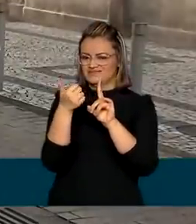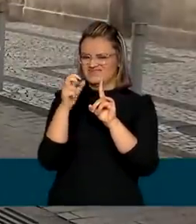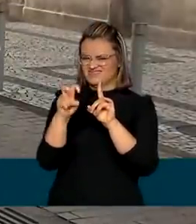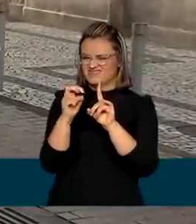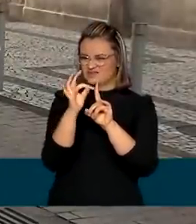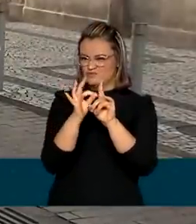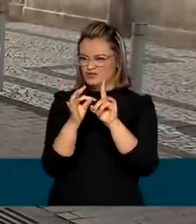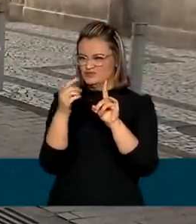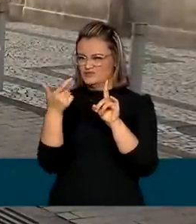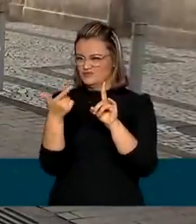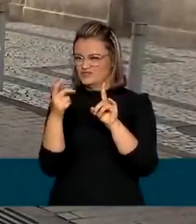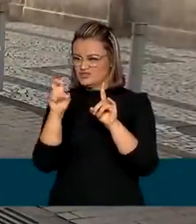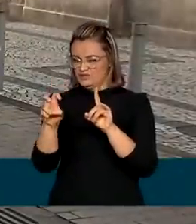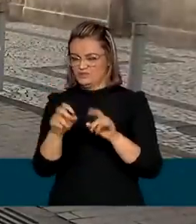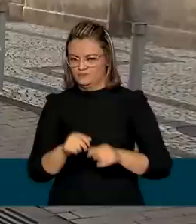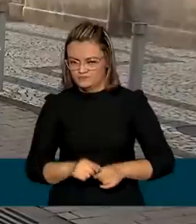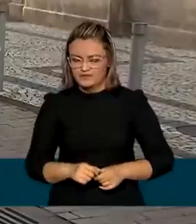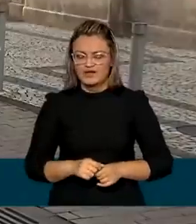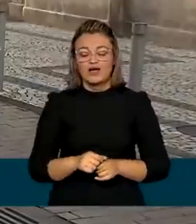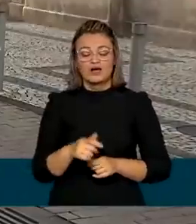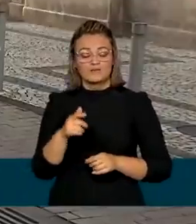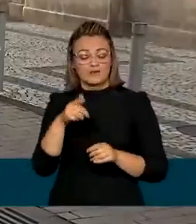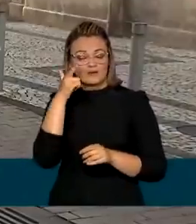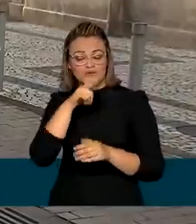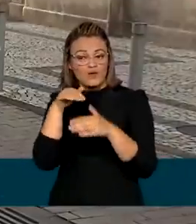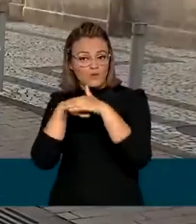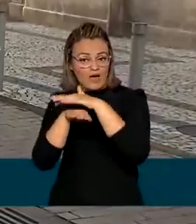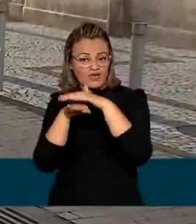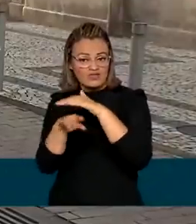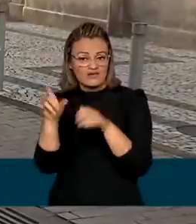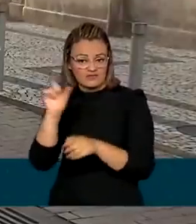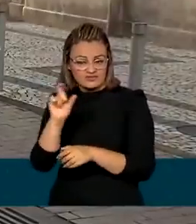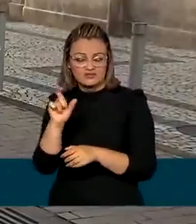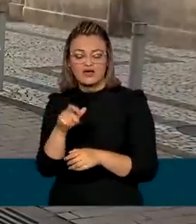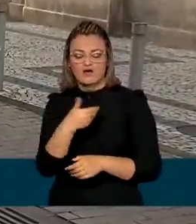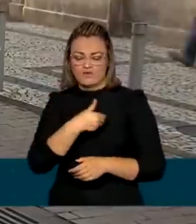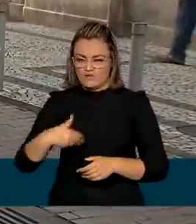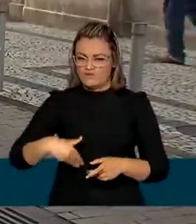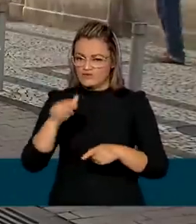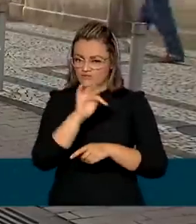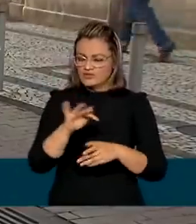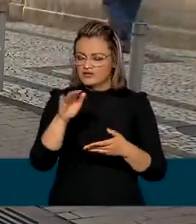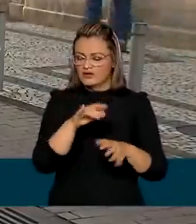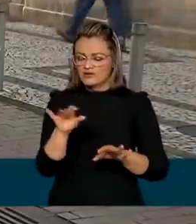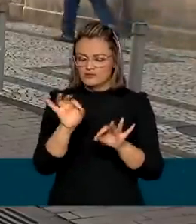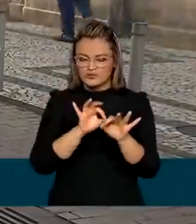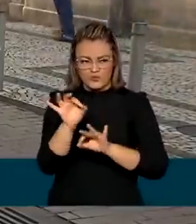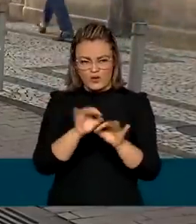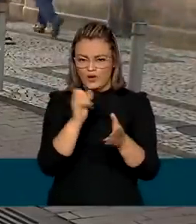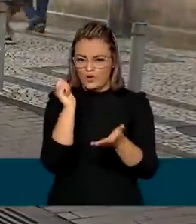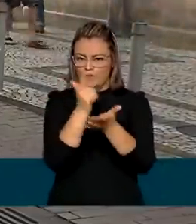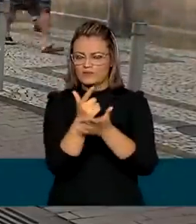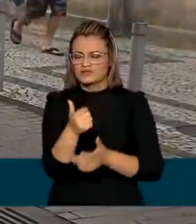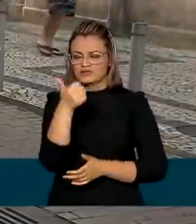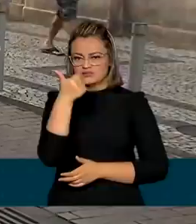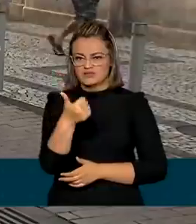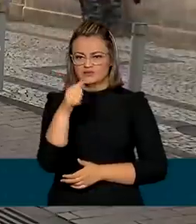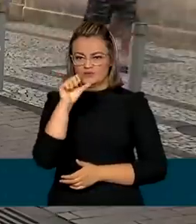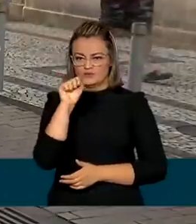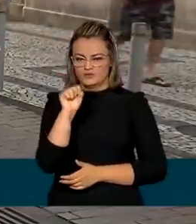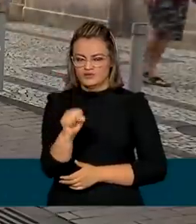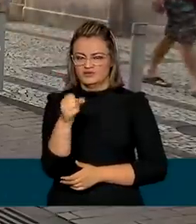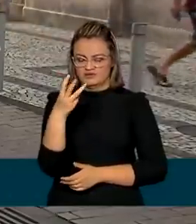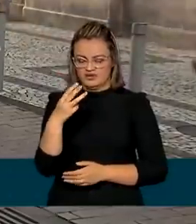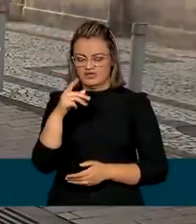menos 25 graus Celsius. Para o armazenamento da Pfizer, o governo federal já iniciou o processo de compra de 183